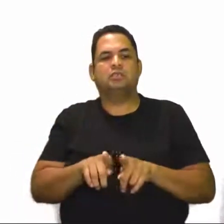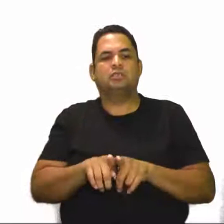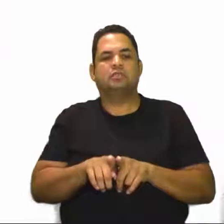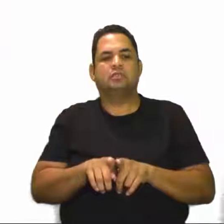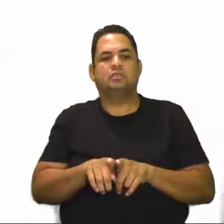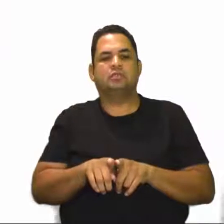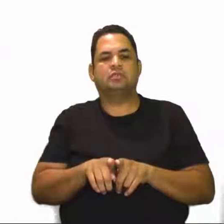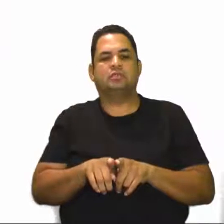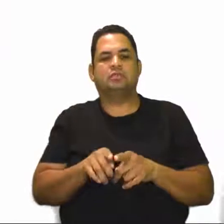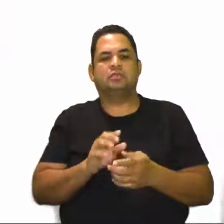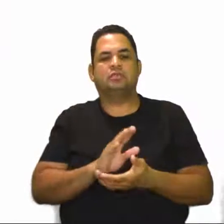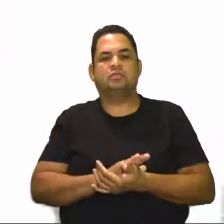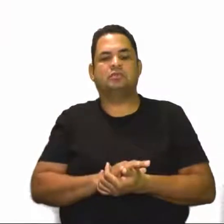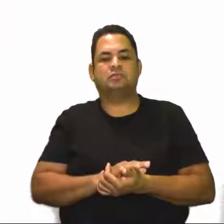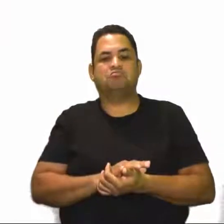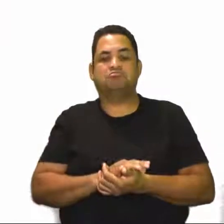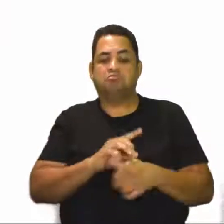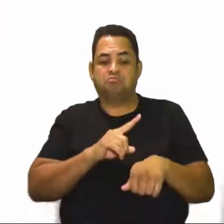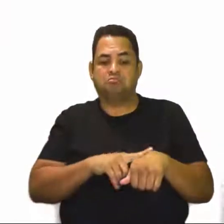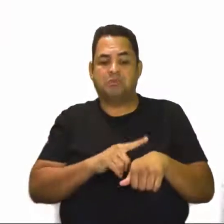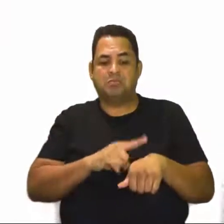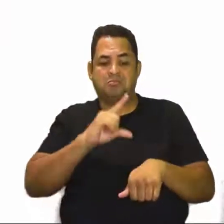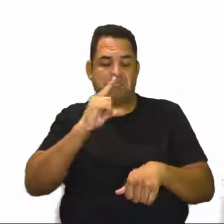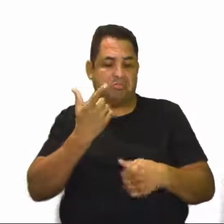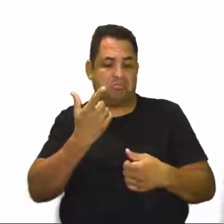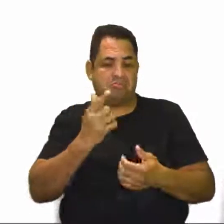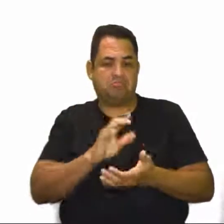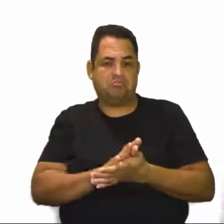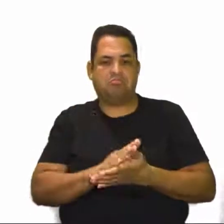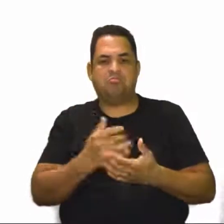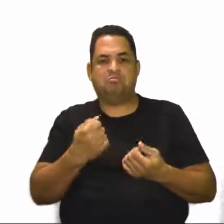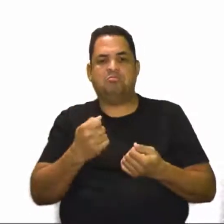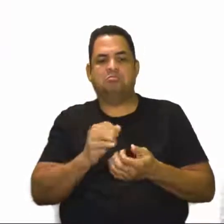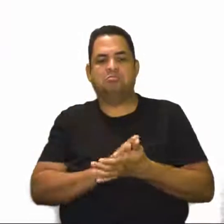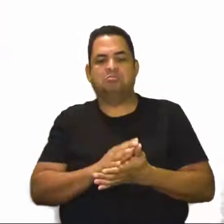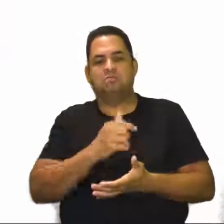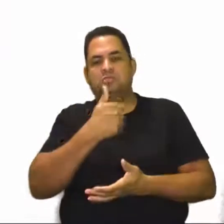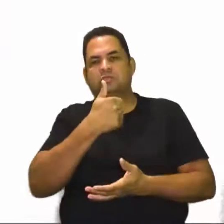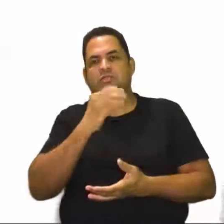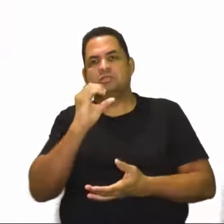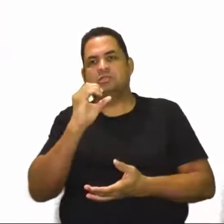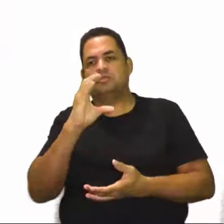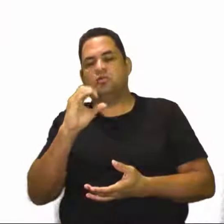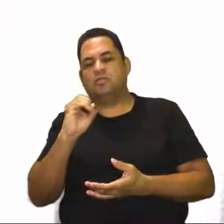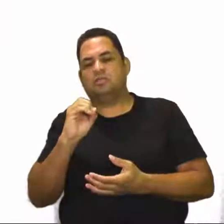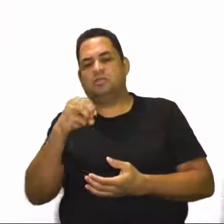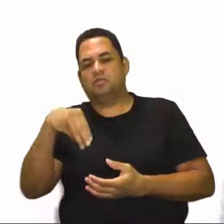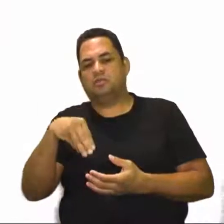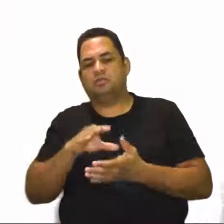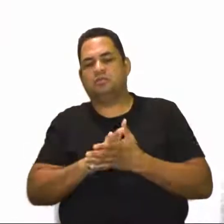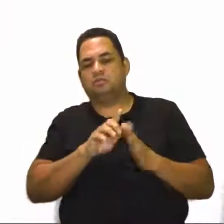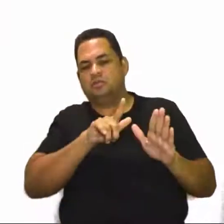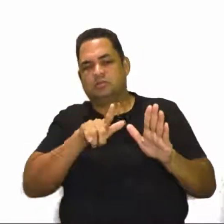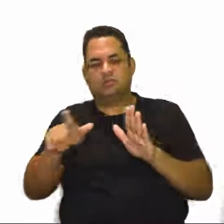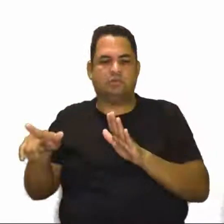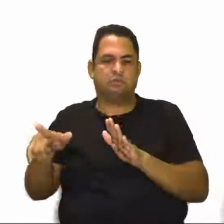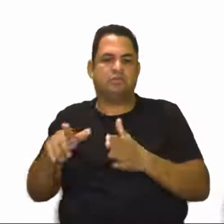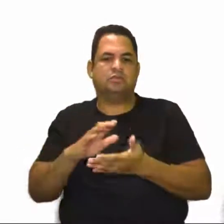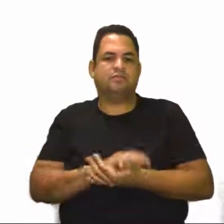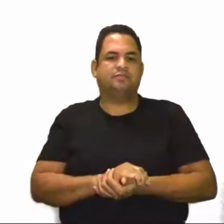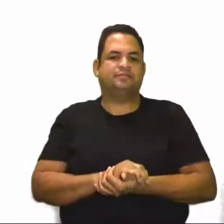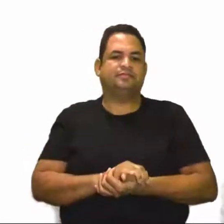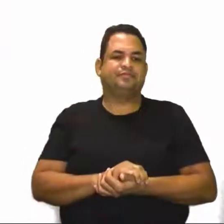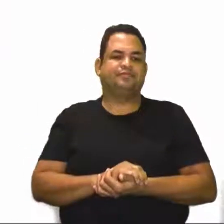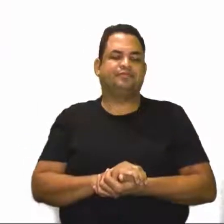utilizar a descrição da duração mínima. Então, eu posso fazer 150 minutos semanais de atividade